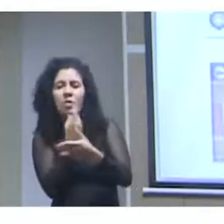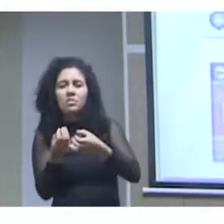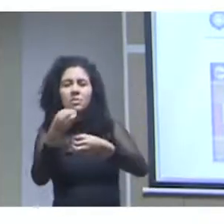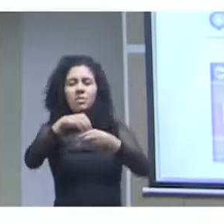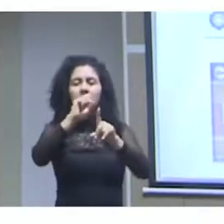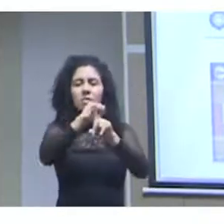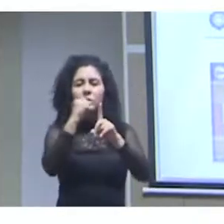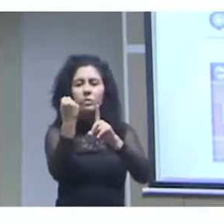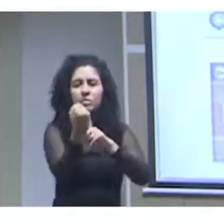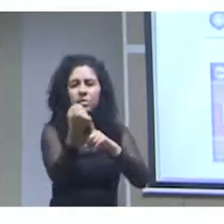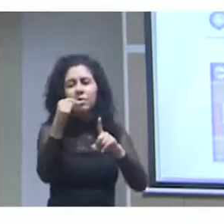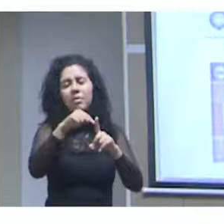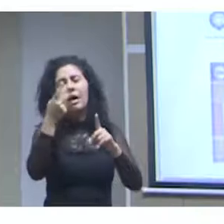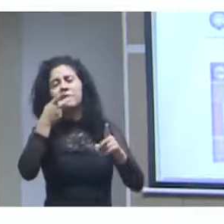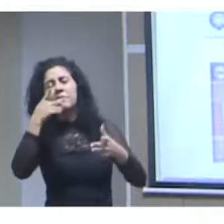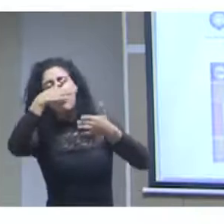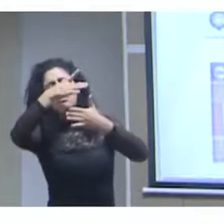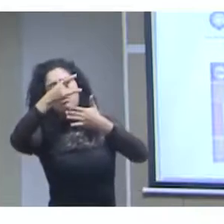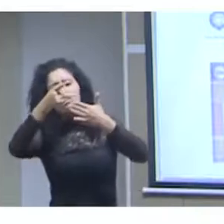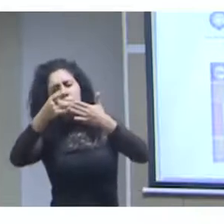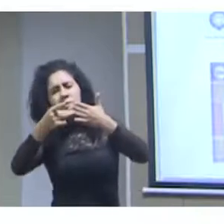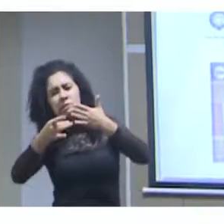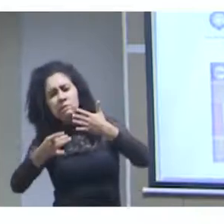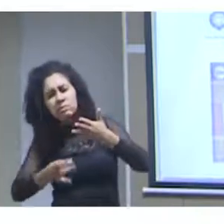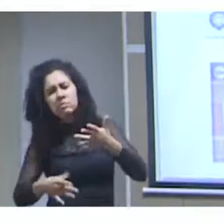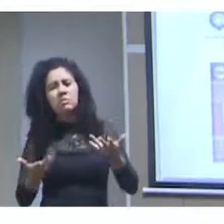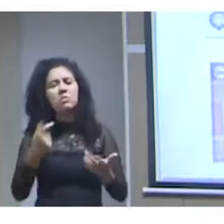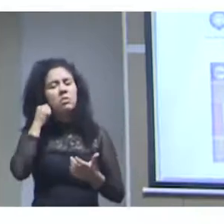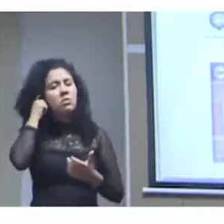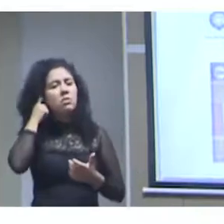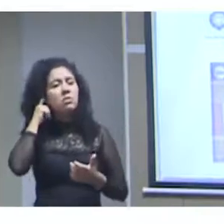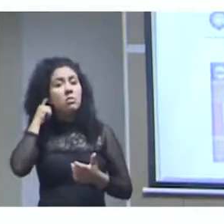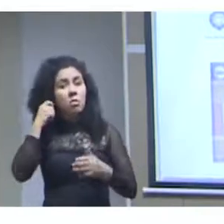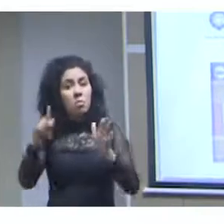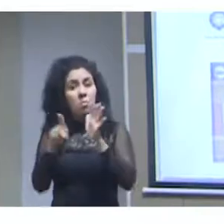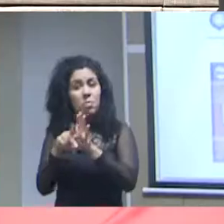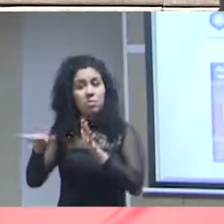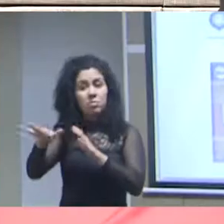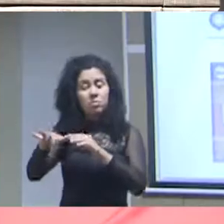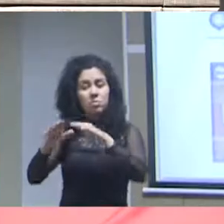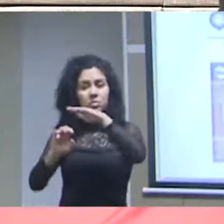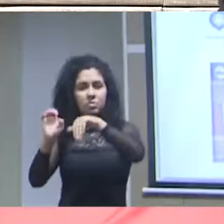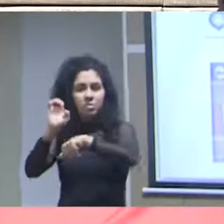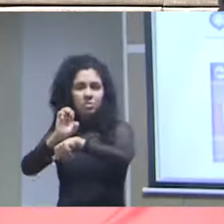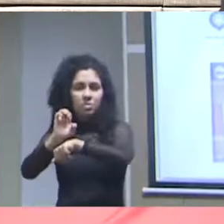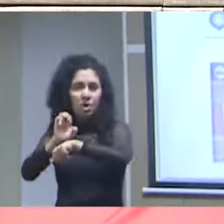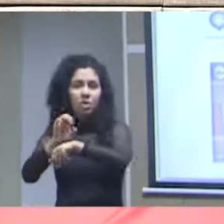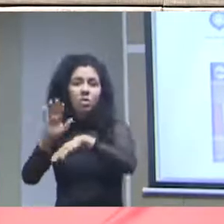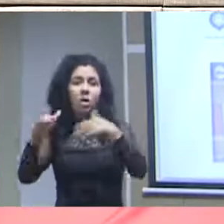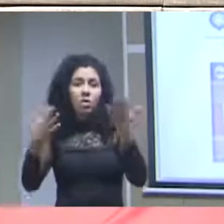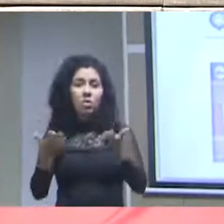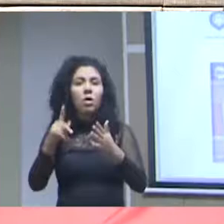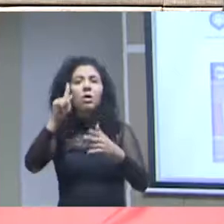de pessoal no Estado agora uma ferramenta tratando de um problema